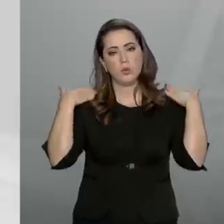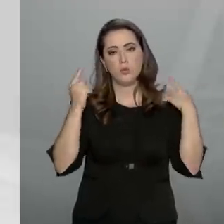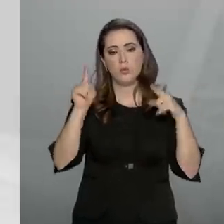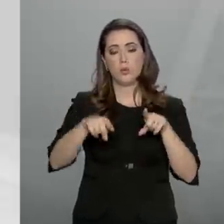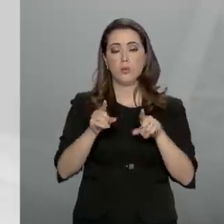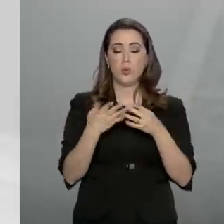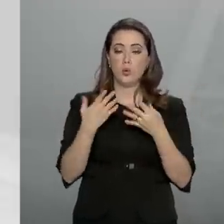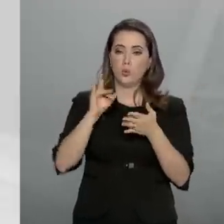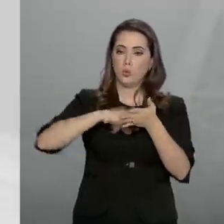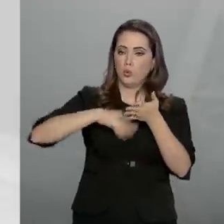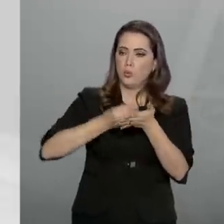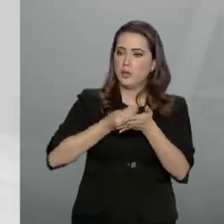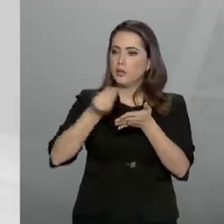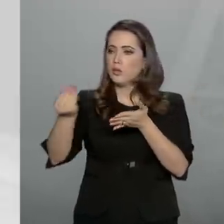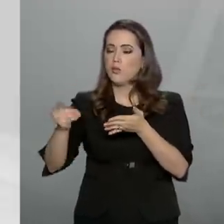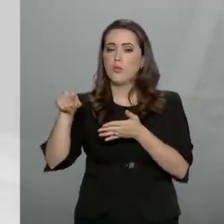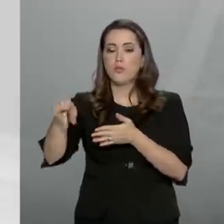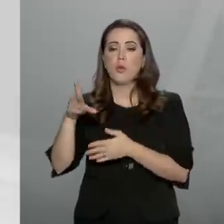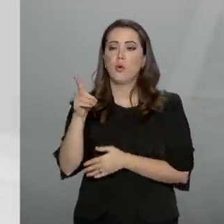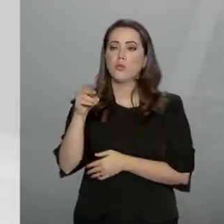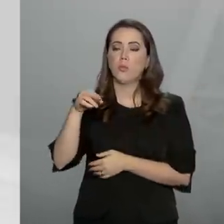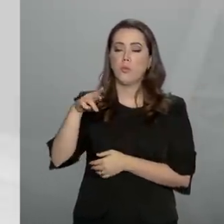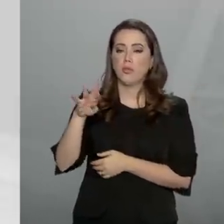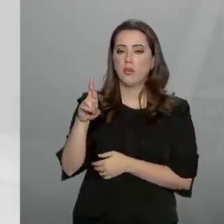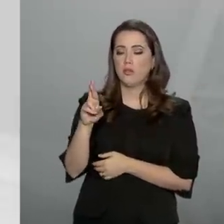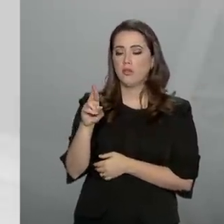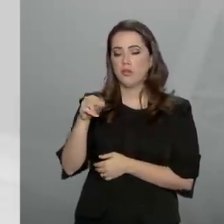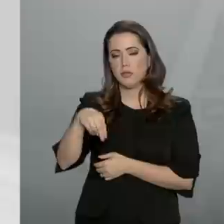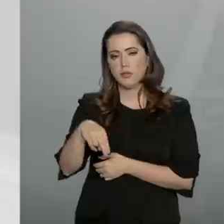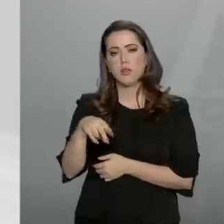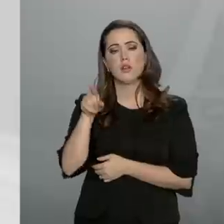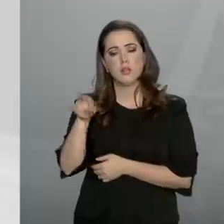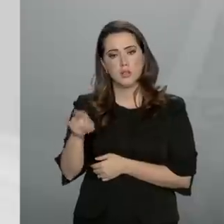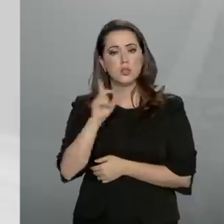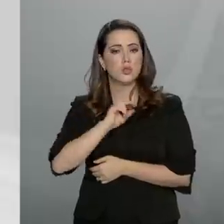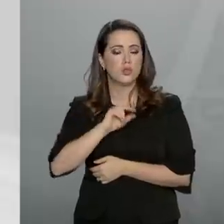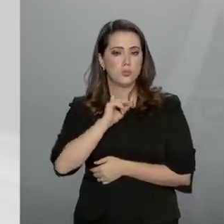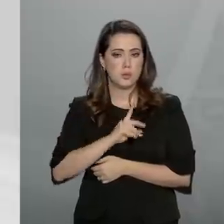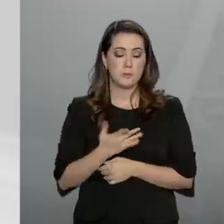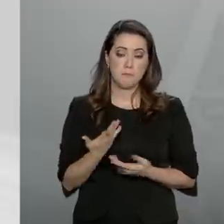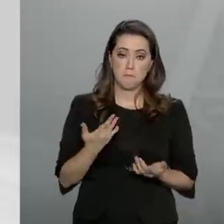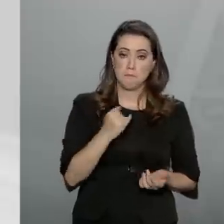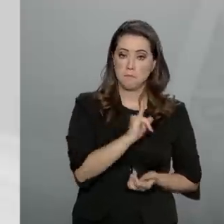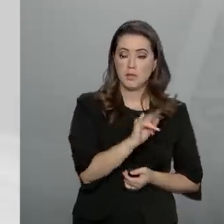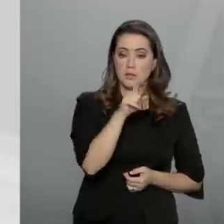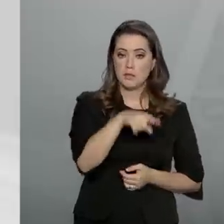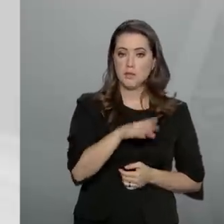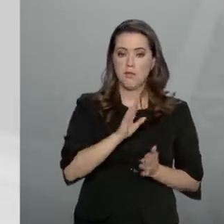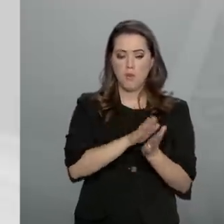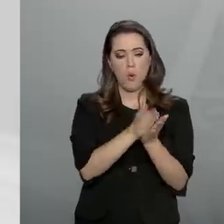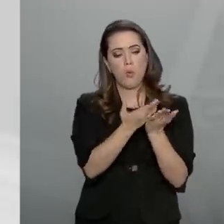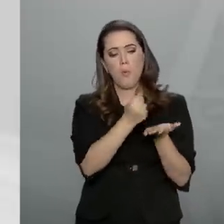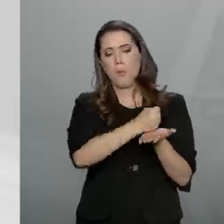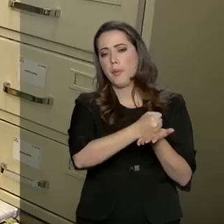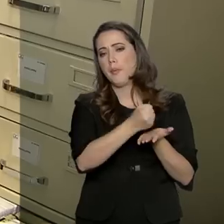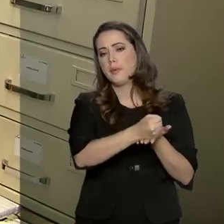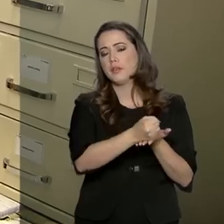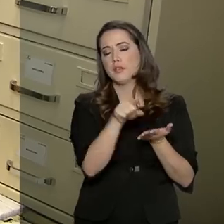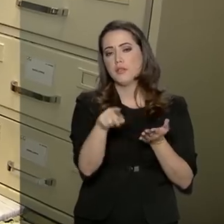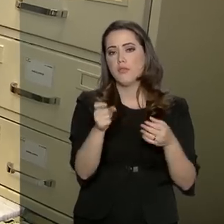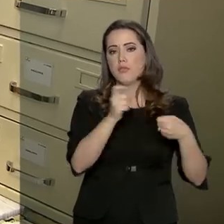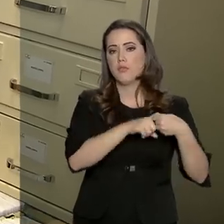exemplo, o documento é enviado para o Detran de lá. Foi o passaporte? Os Correios enviam para a sede da Polícia Federal do Estado.